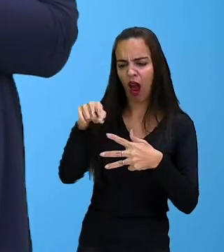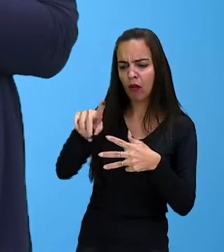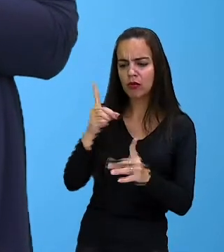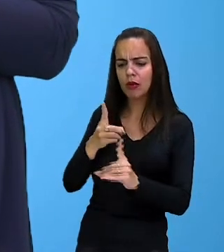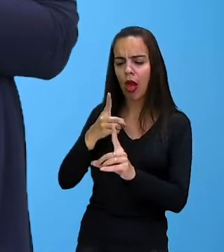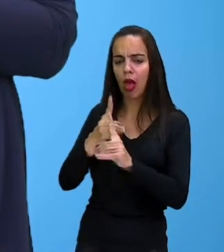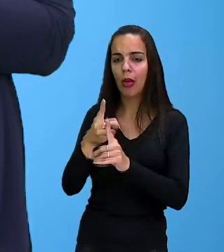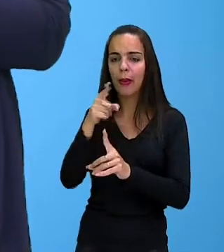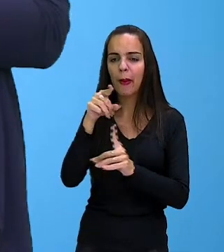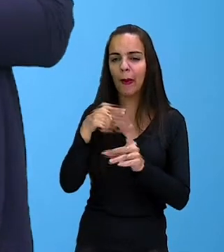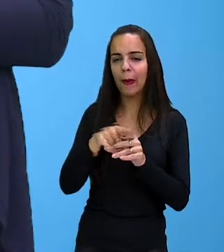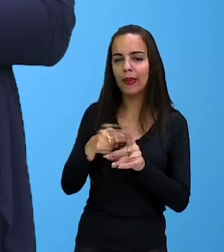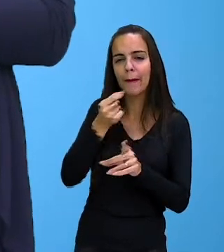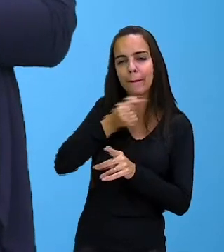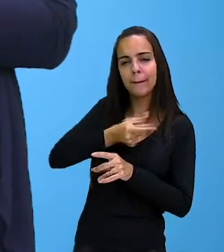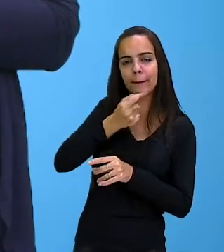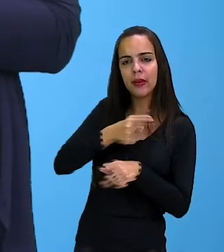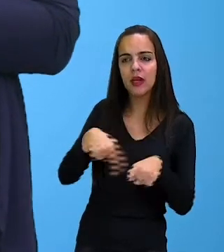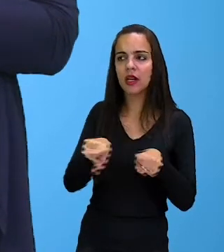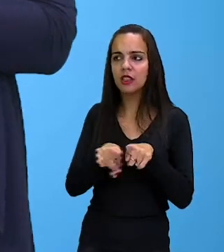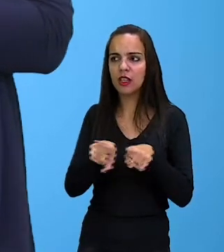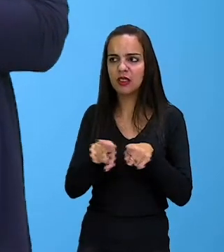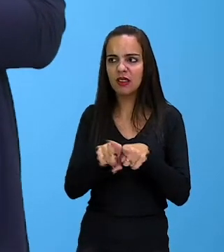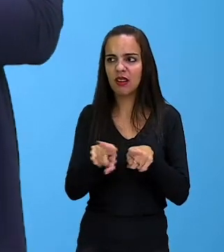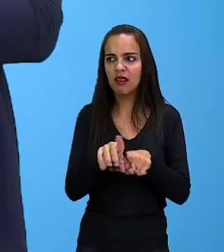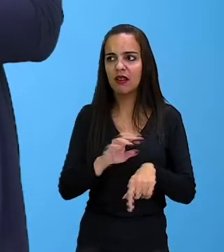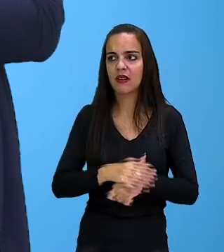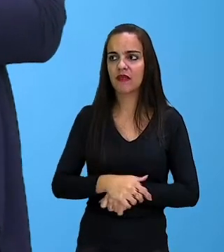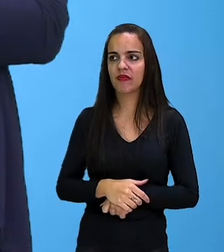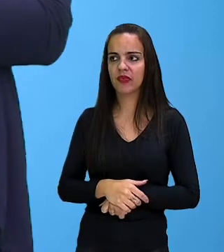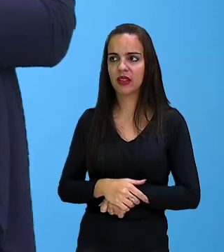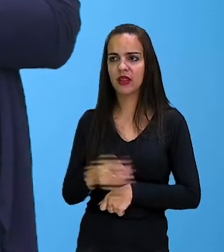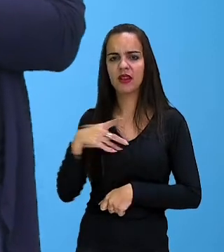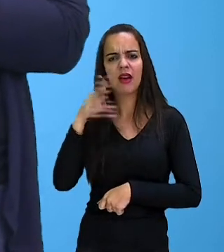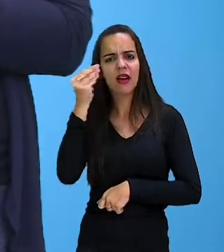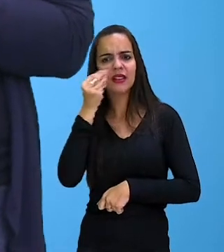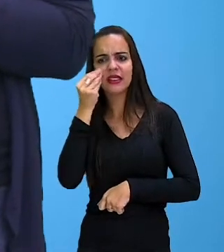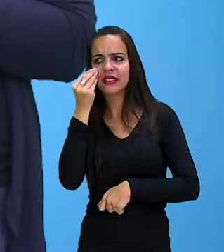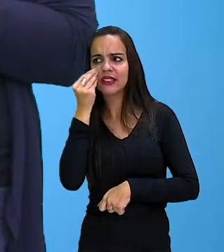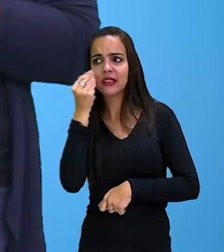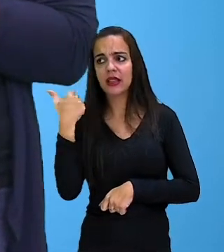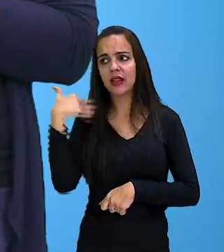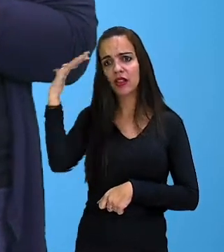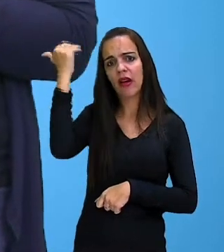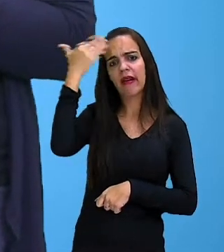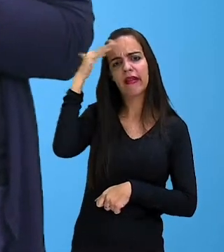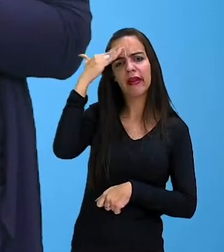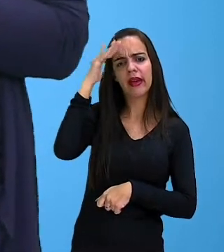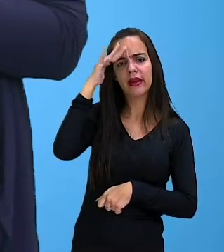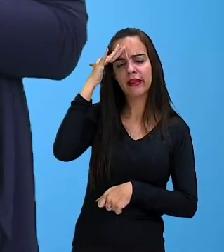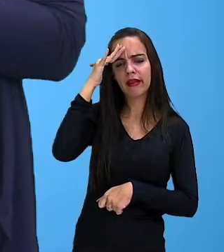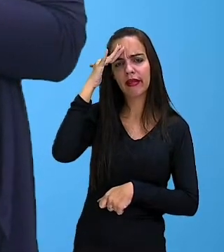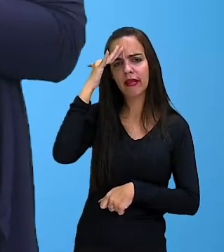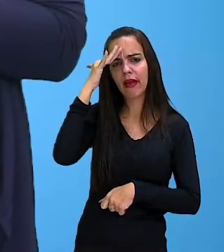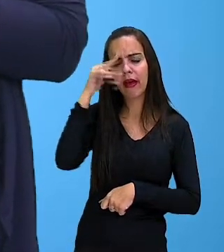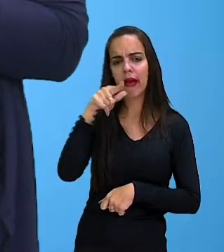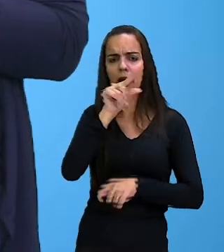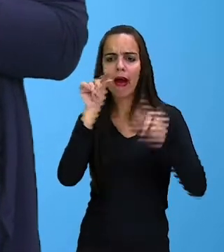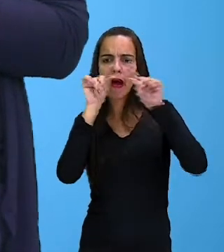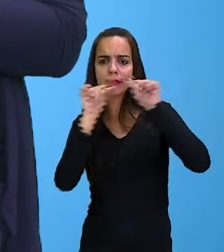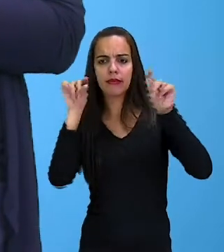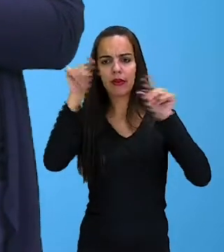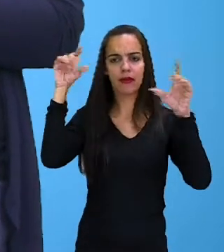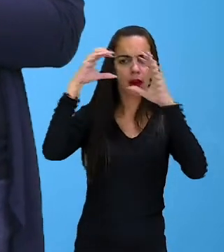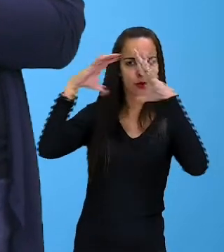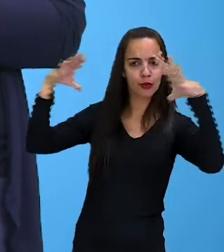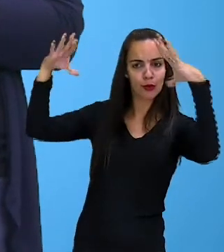contrariedades aqui. Você poderia até tentar entender essa parte. Quando chegar nessa palavrinha